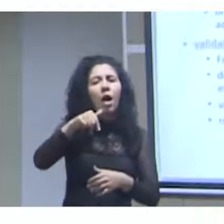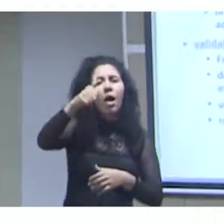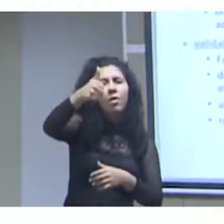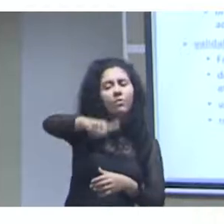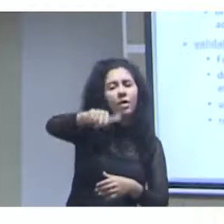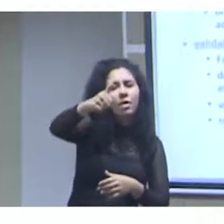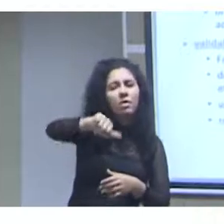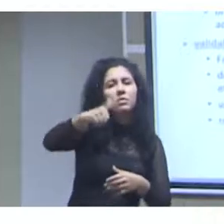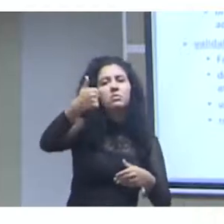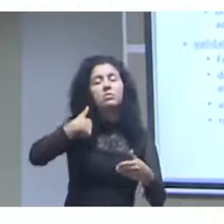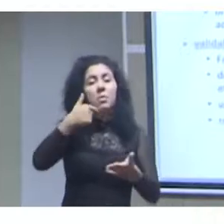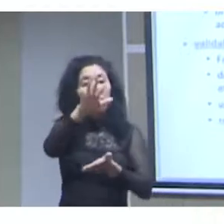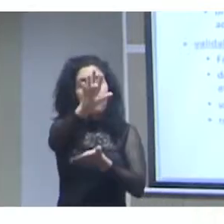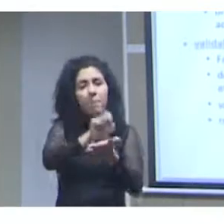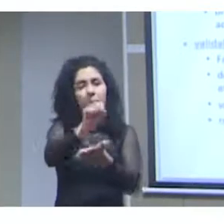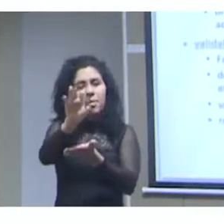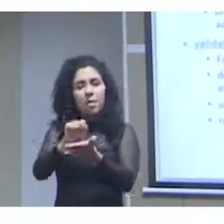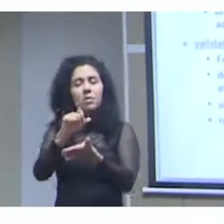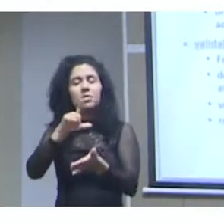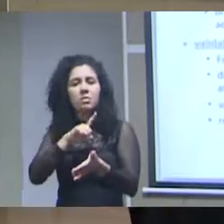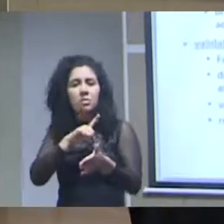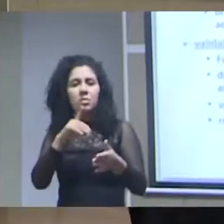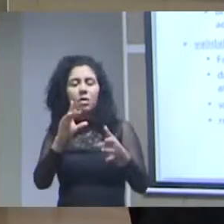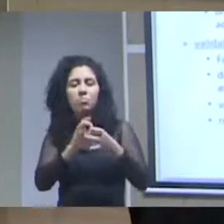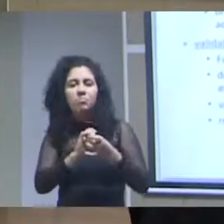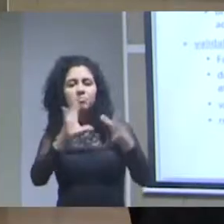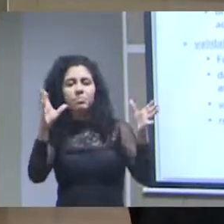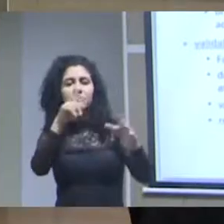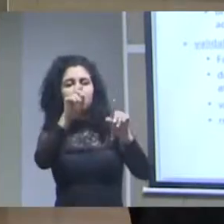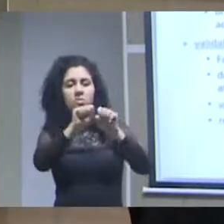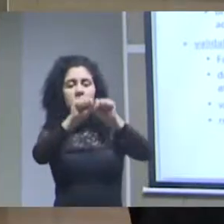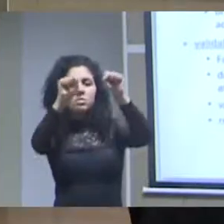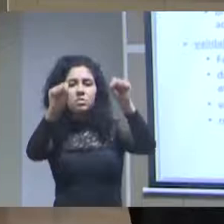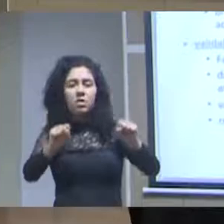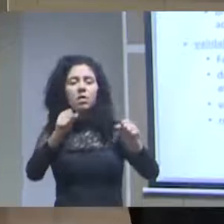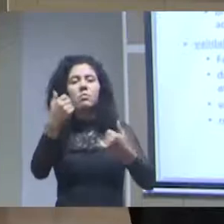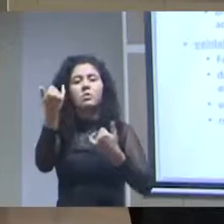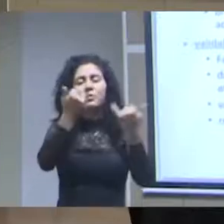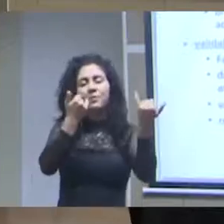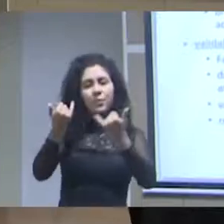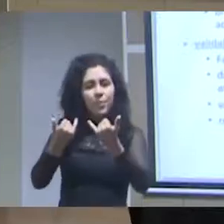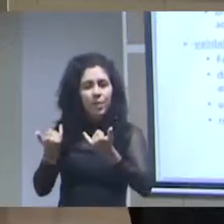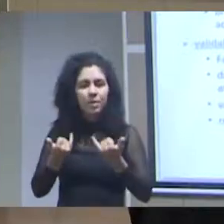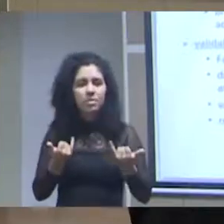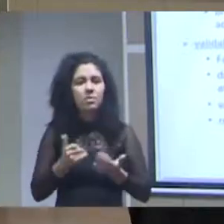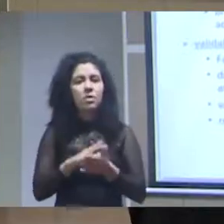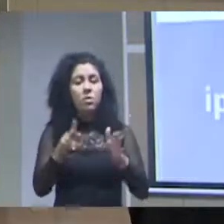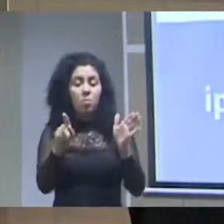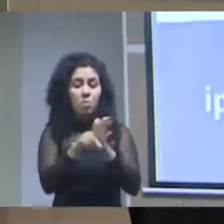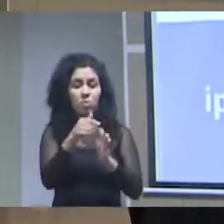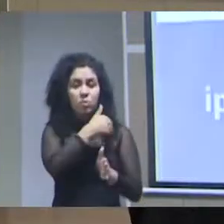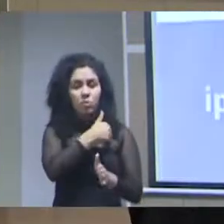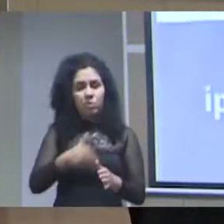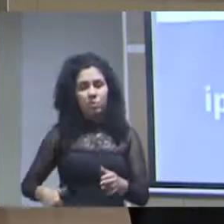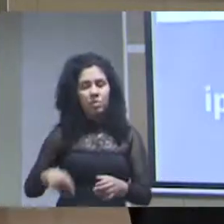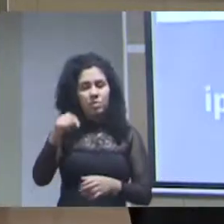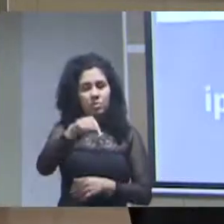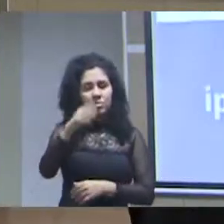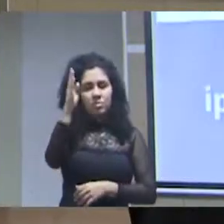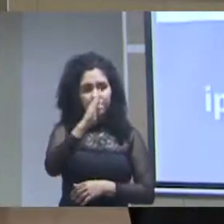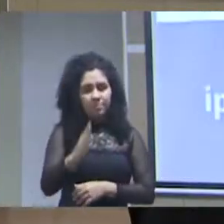de registros disponíveis nos sistemas de informação do governo brasileiro